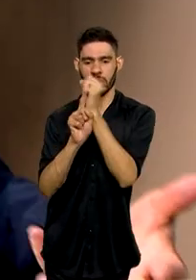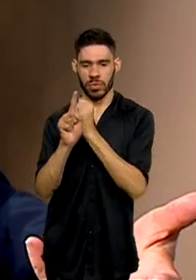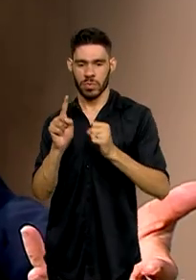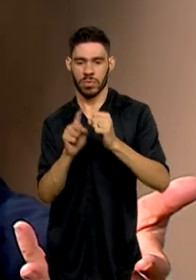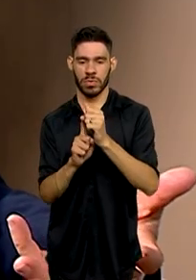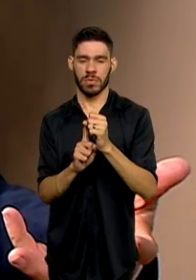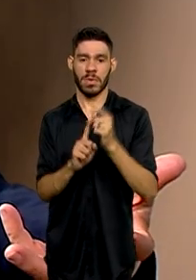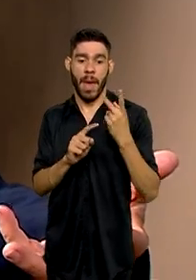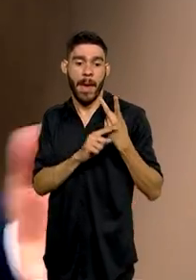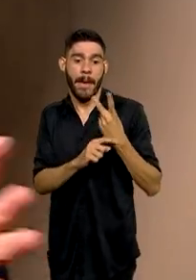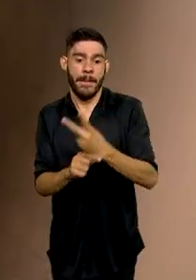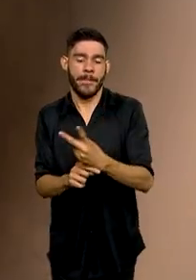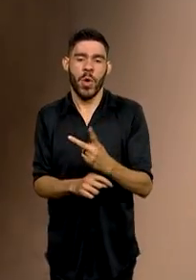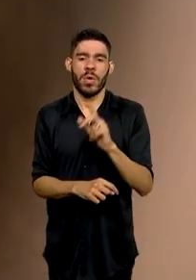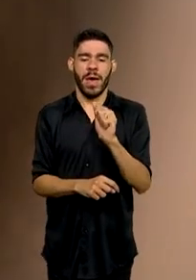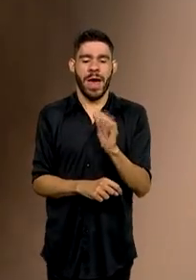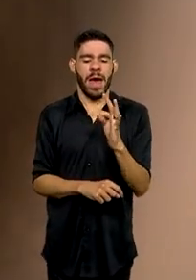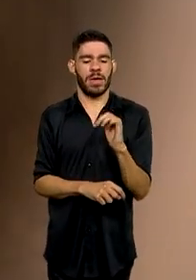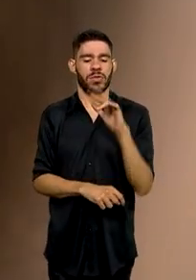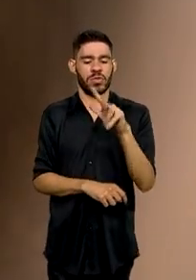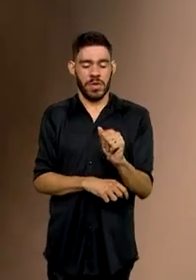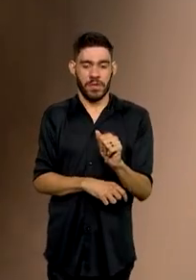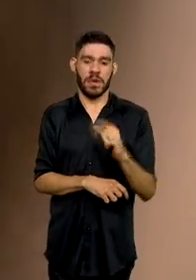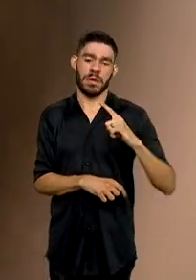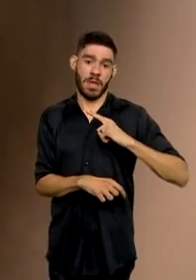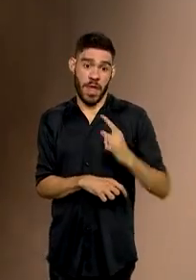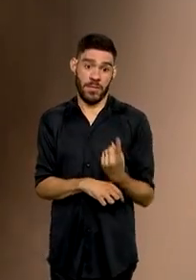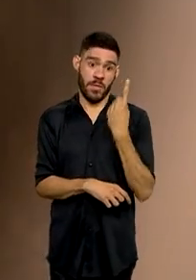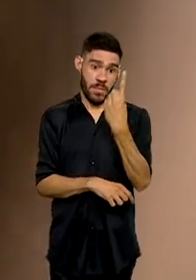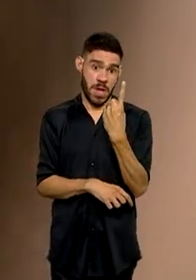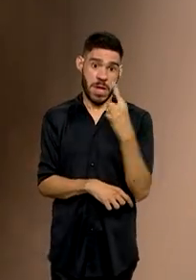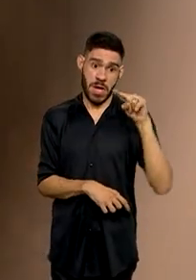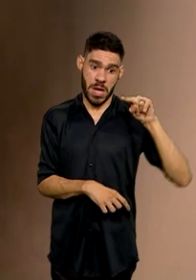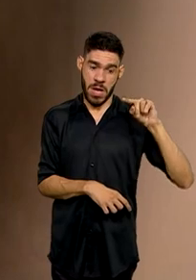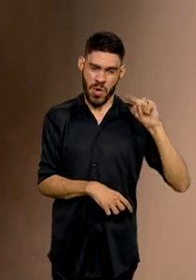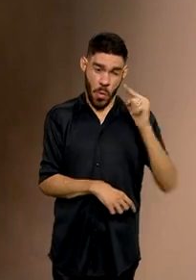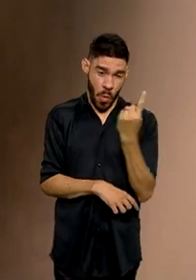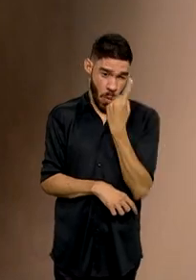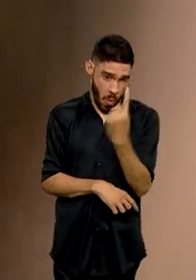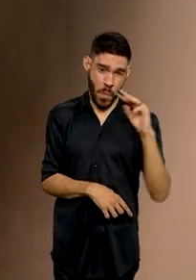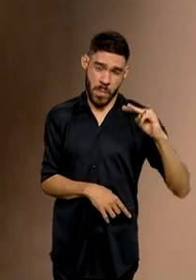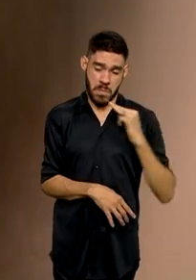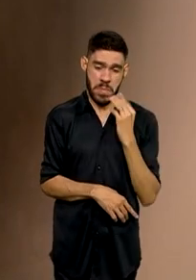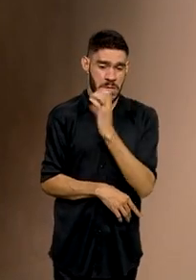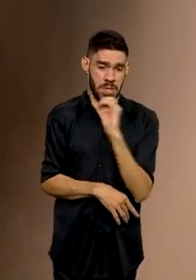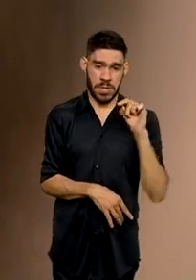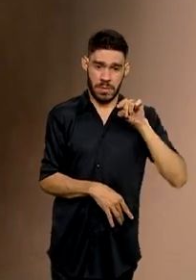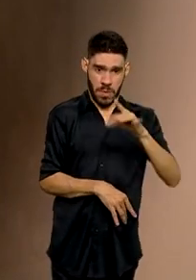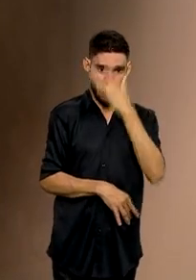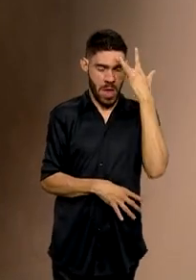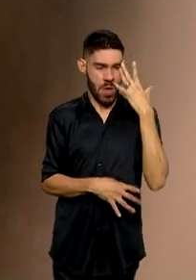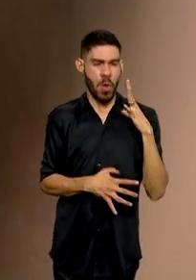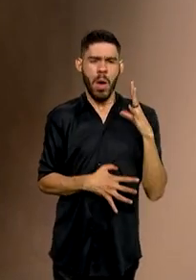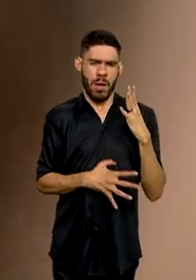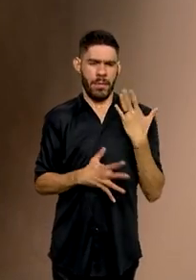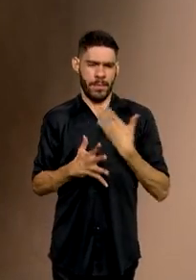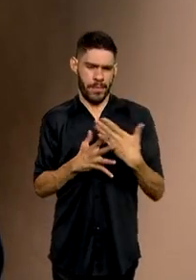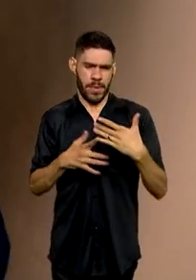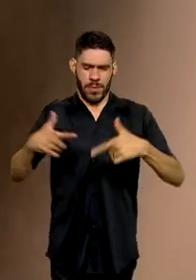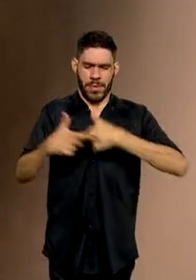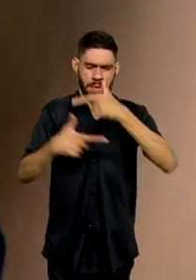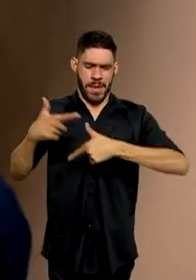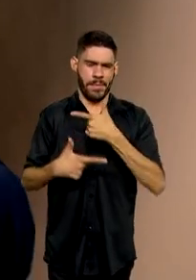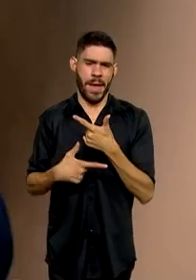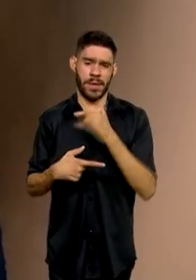chamado busca ativa. Nós tínhamos 1 milhão e 600 mil pessoas, quando assumimos ali em janeiro, que